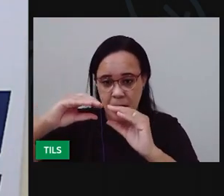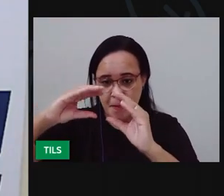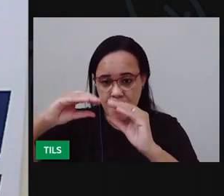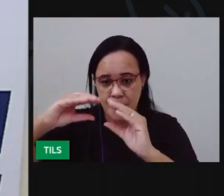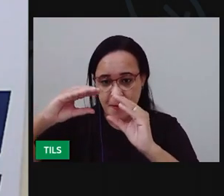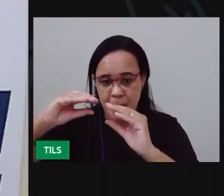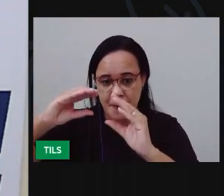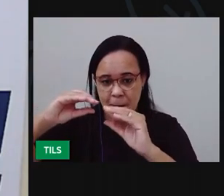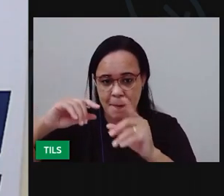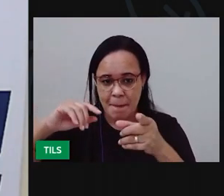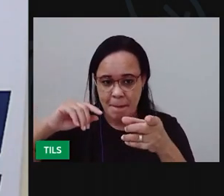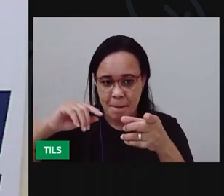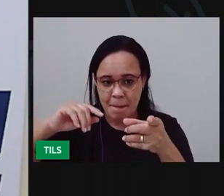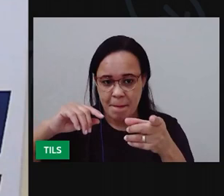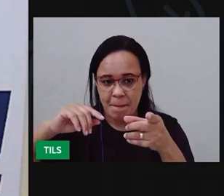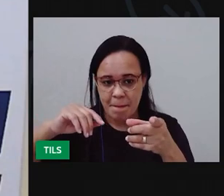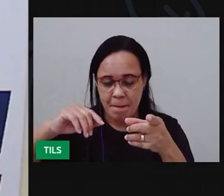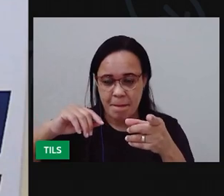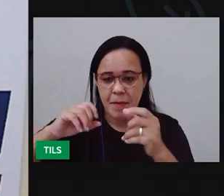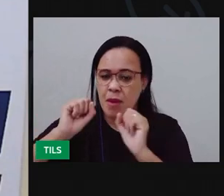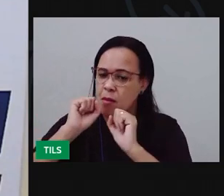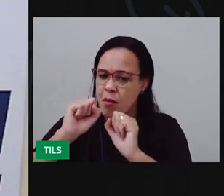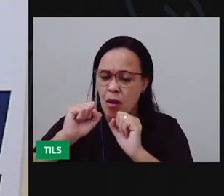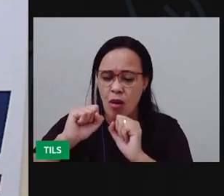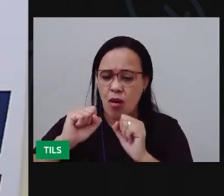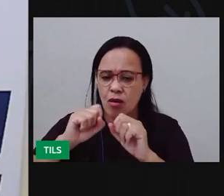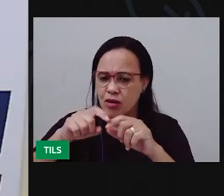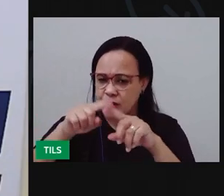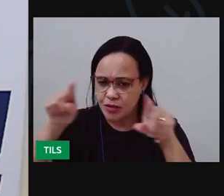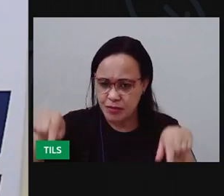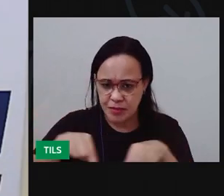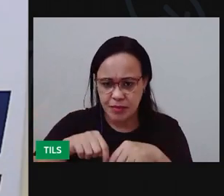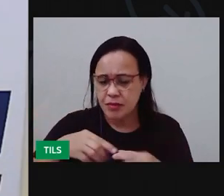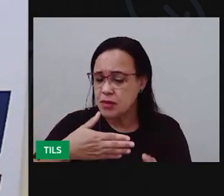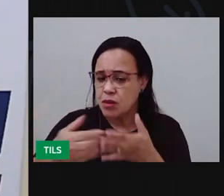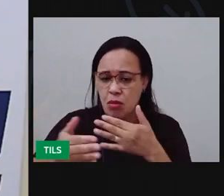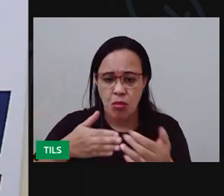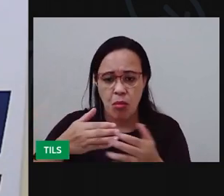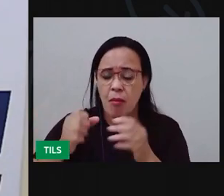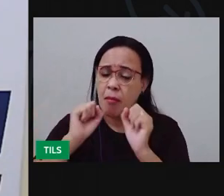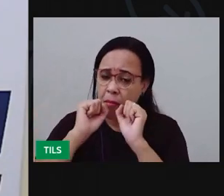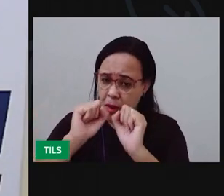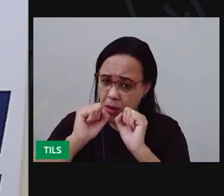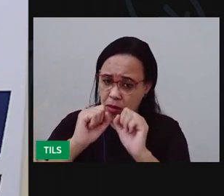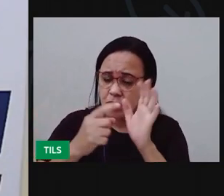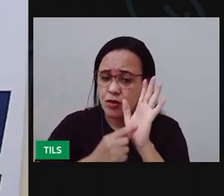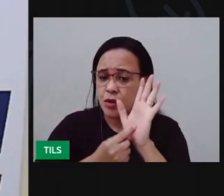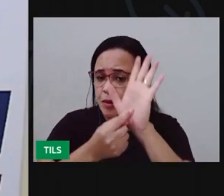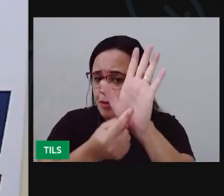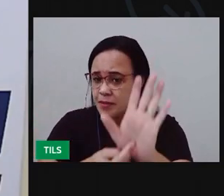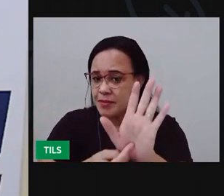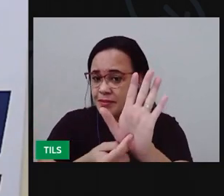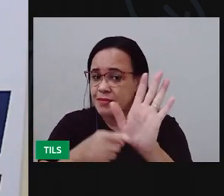Olha. Pode ser uma bandeja de isogravura, como essa aqui que eu estou mostrando para vocês.